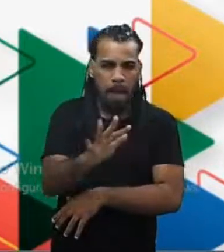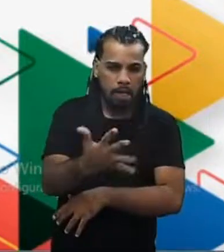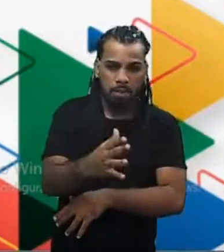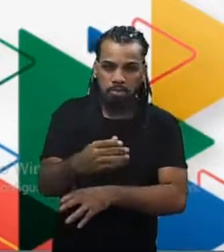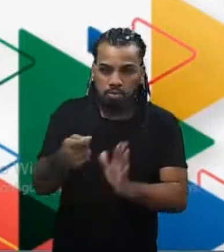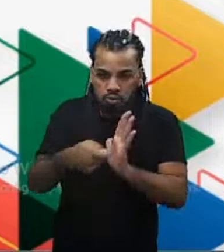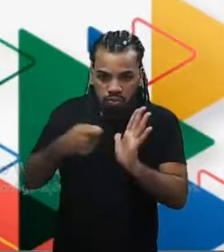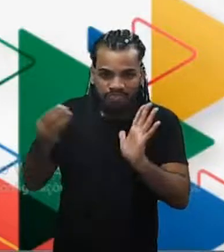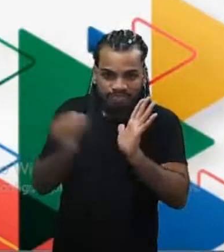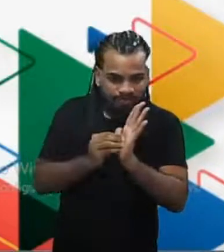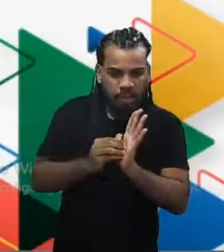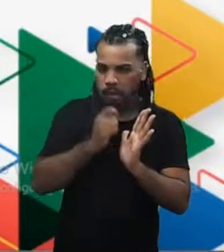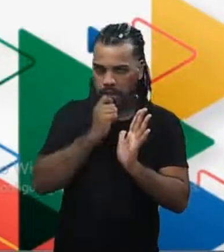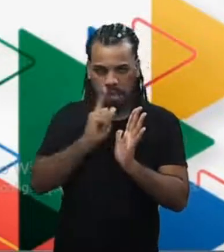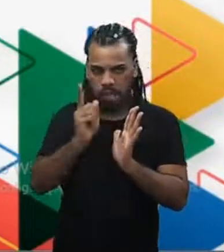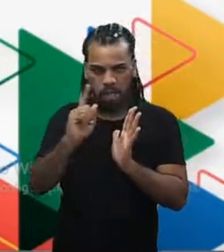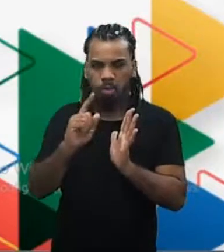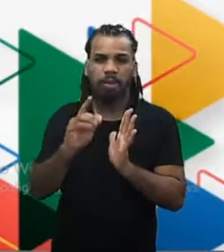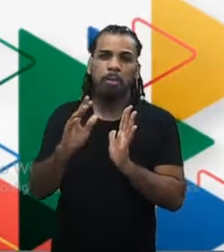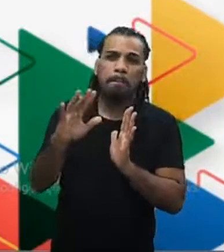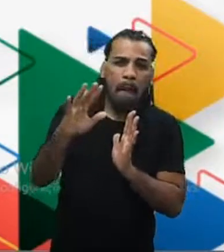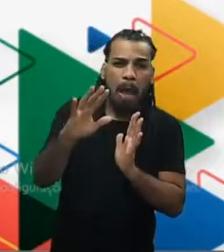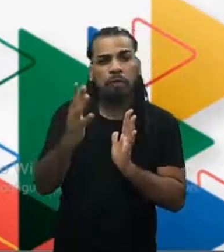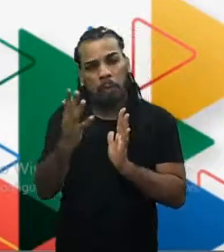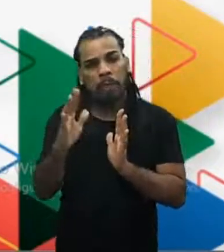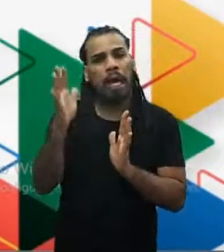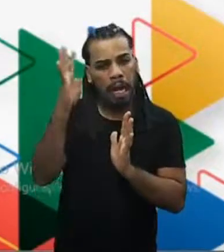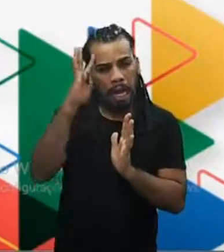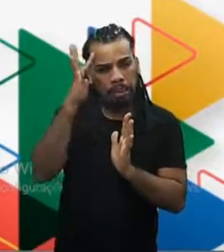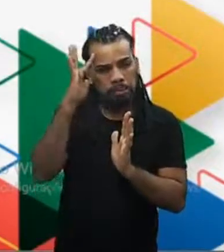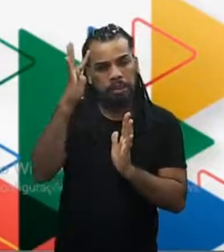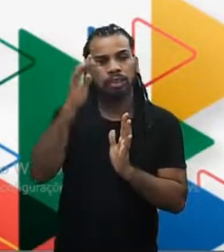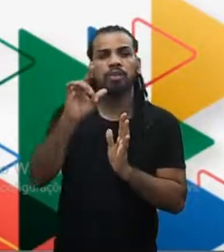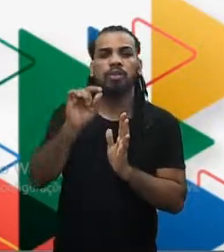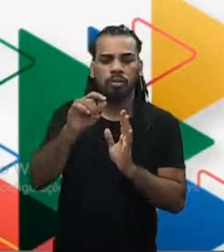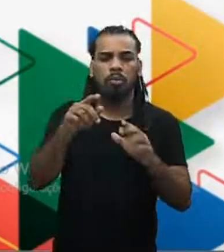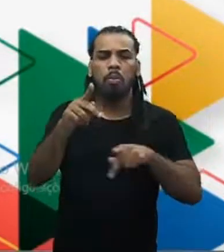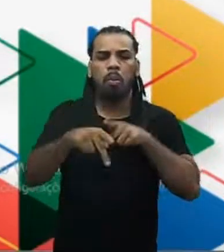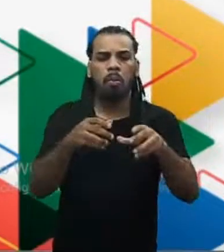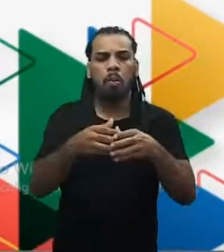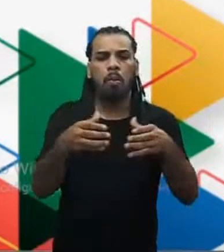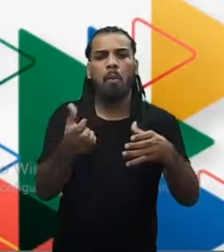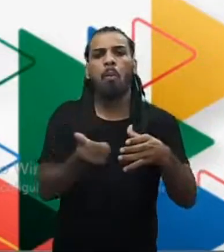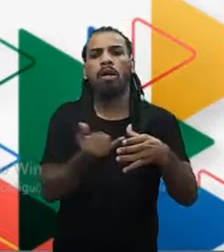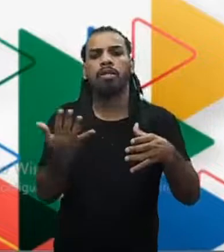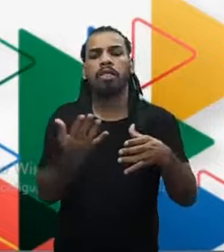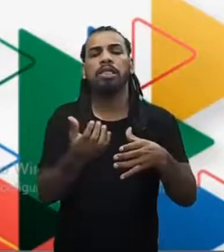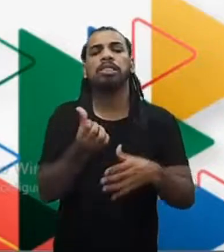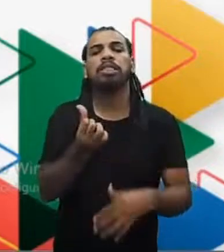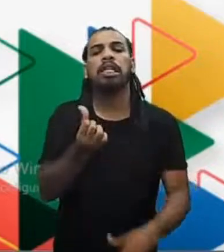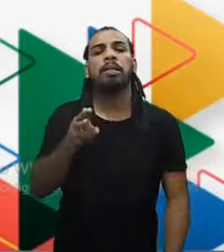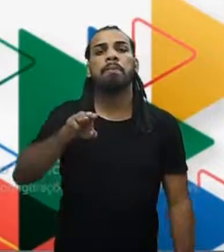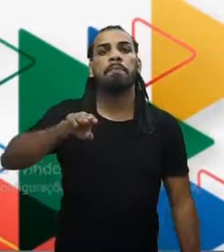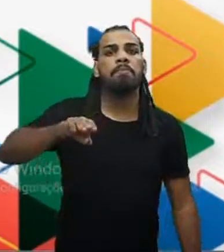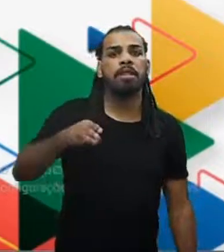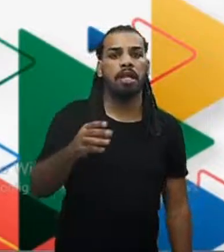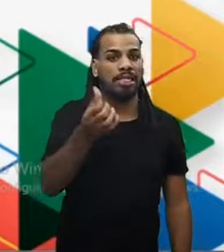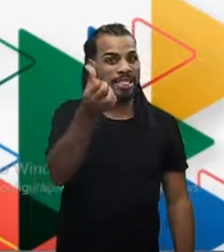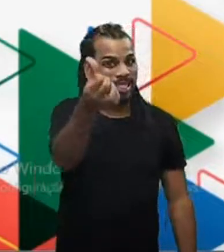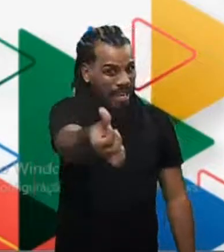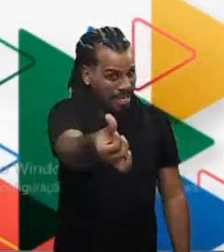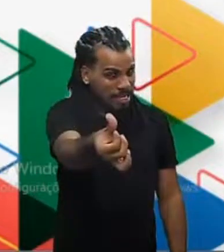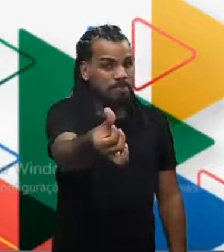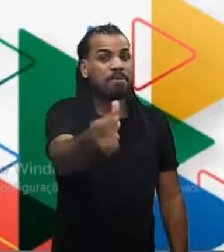registros naquela época, daquele período, havia uma população estimada em 100 milhões, presta atenção,